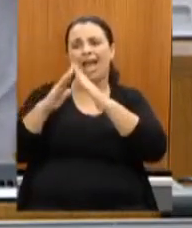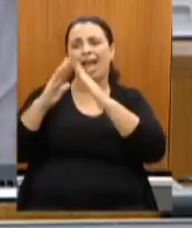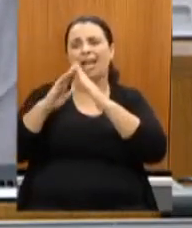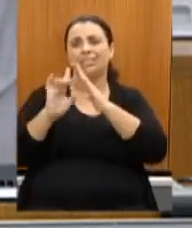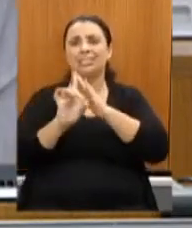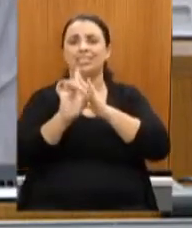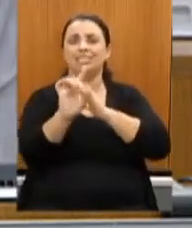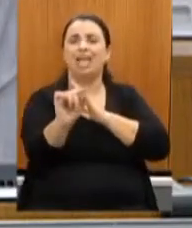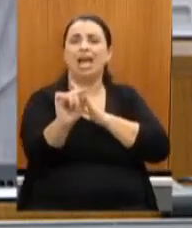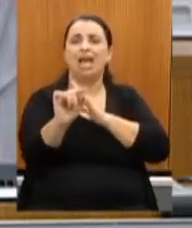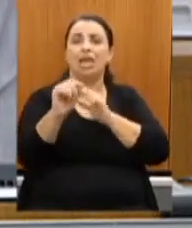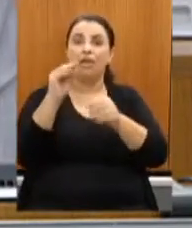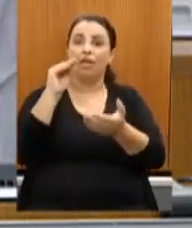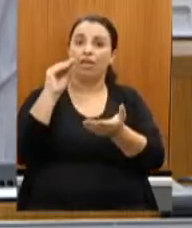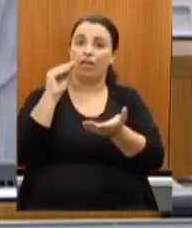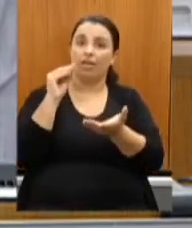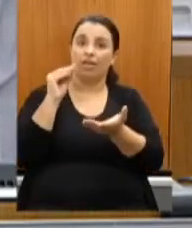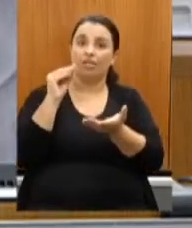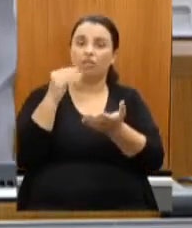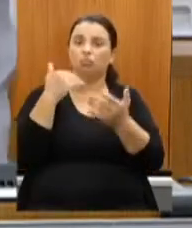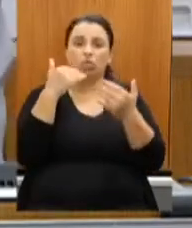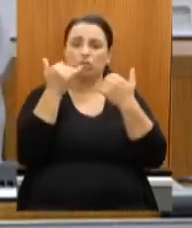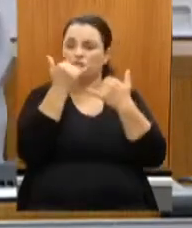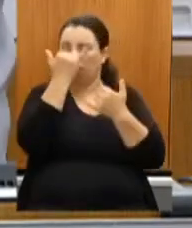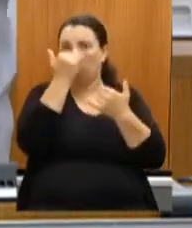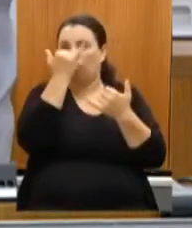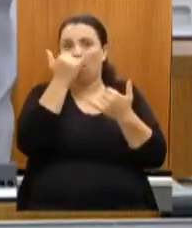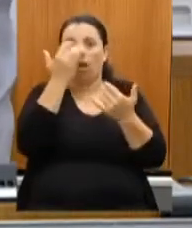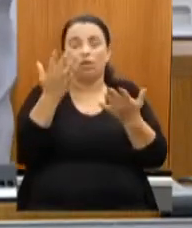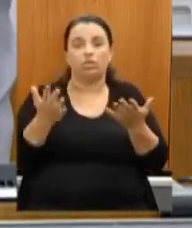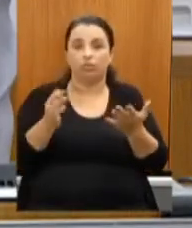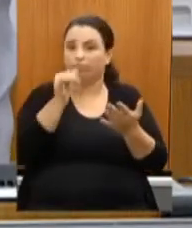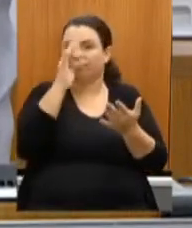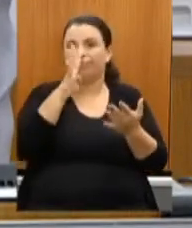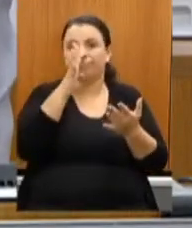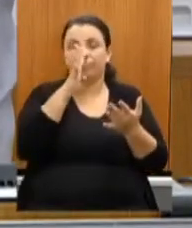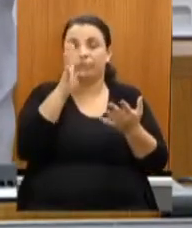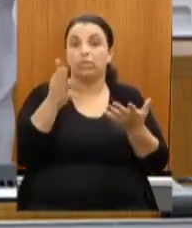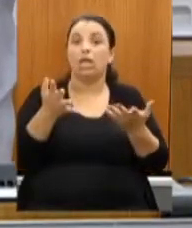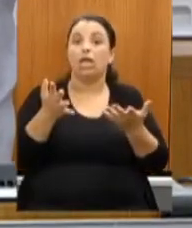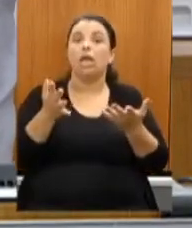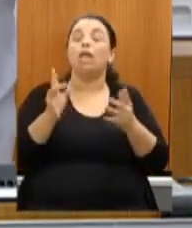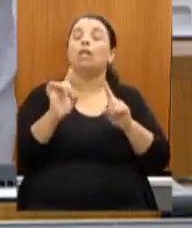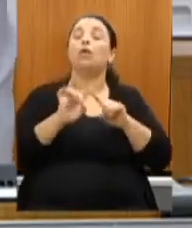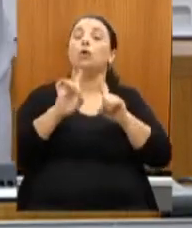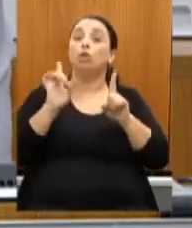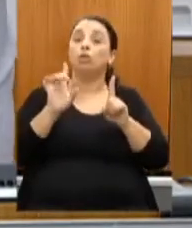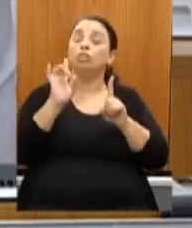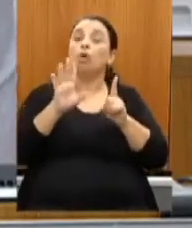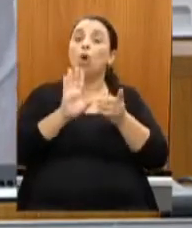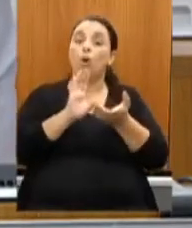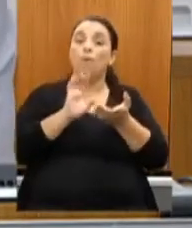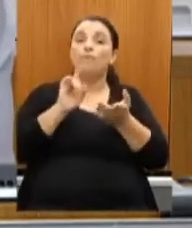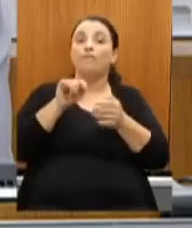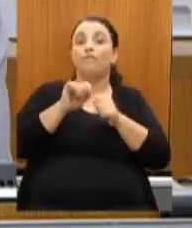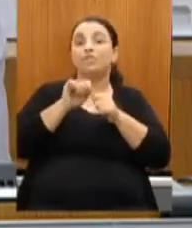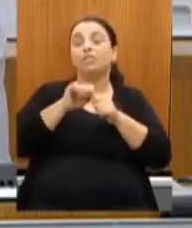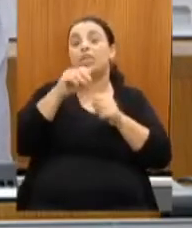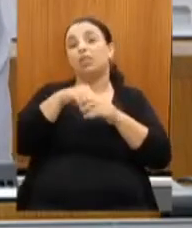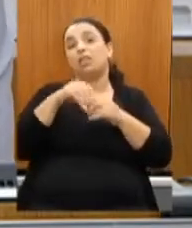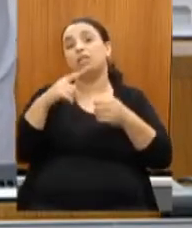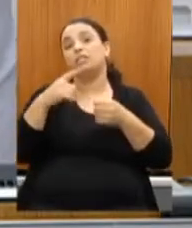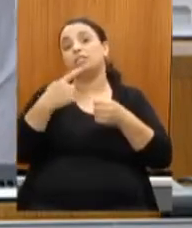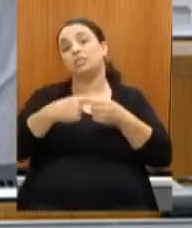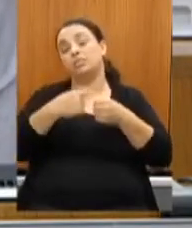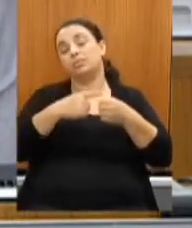insegura então nós fizemos isso somente para o interior mostrando que o interior é seguro através do selo do turismo selo